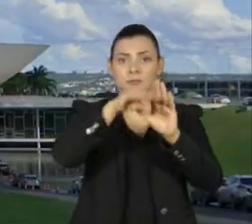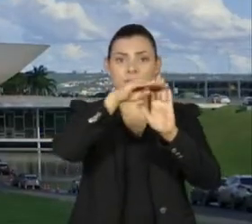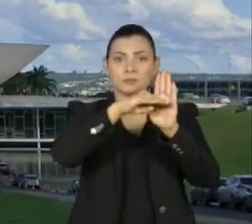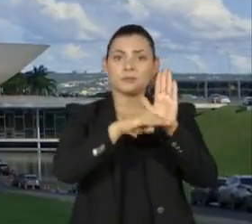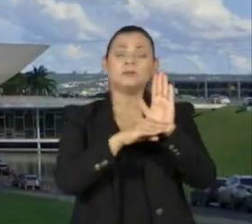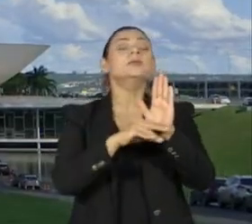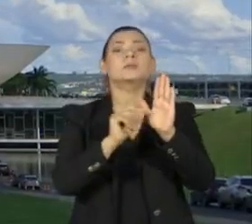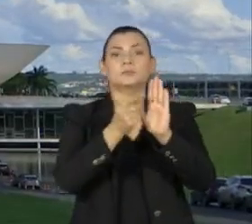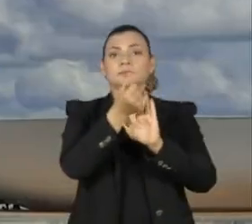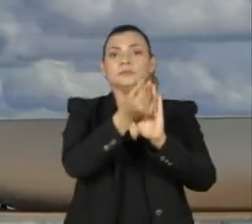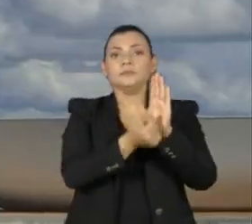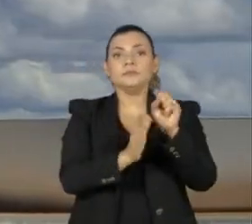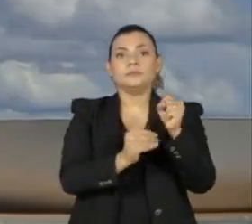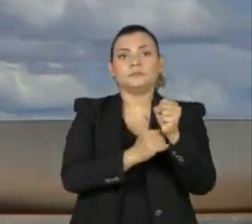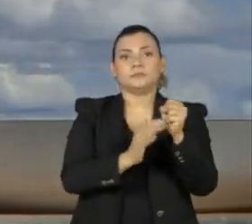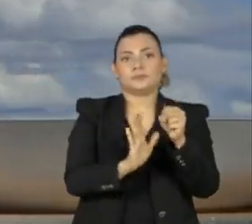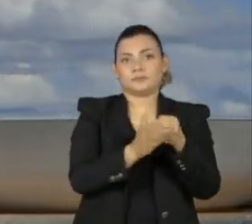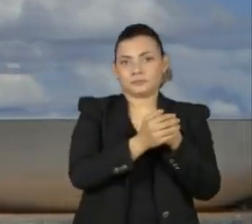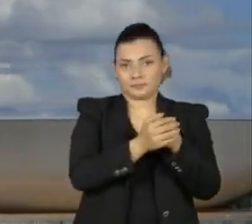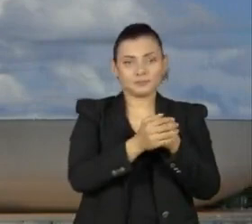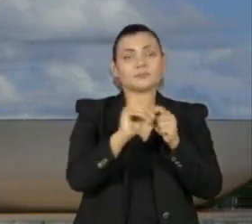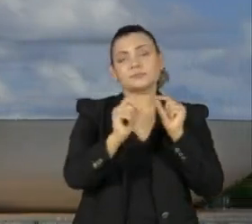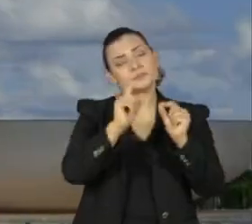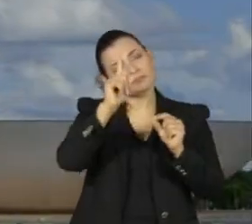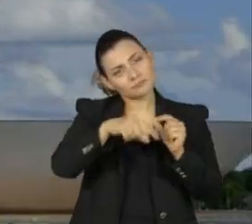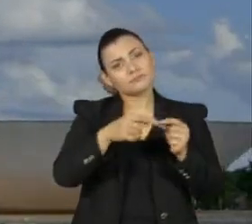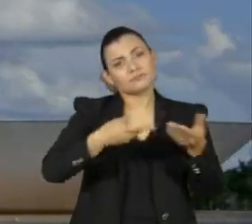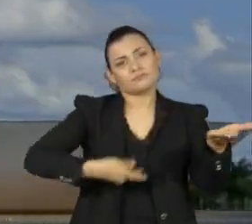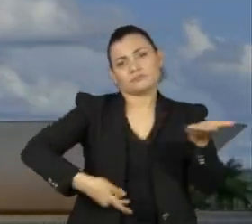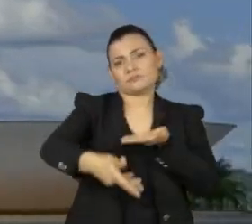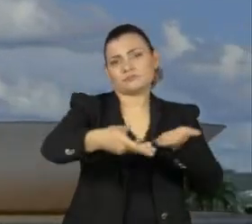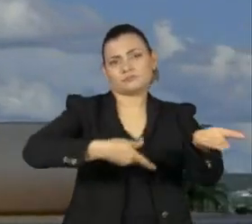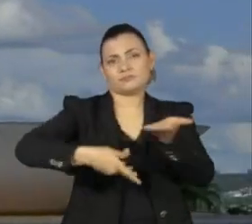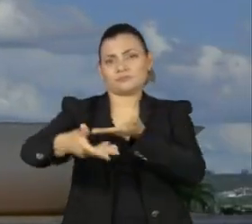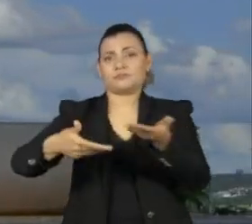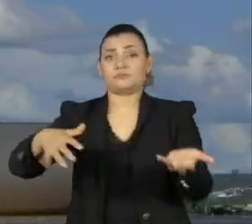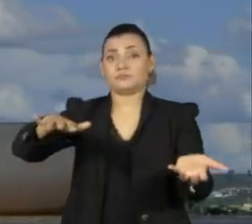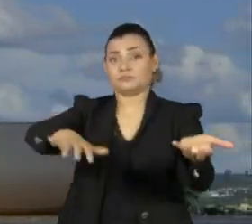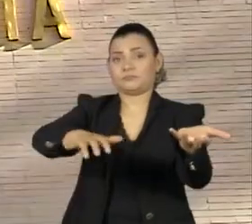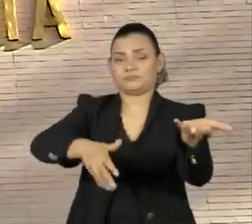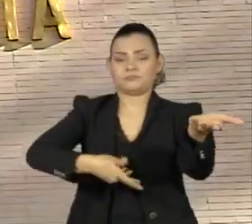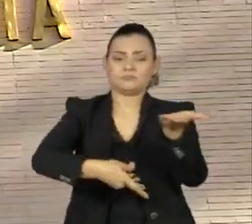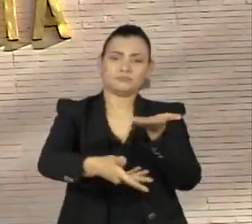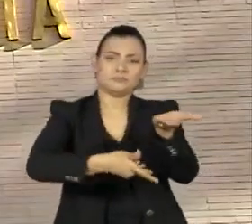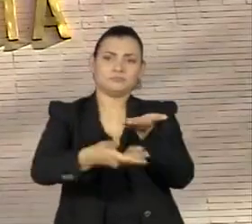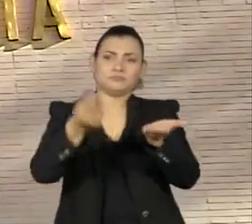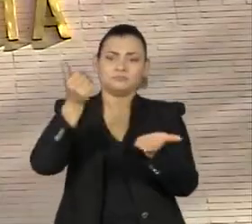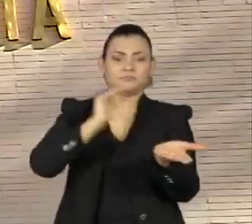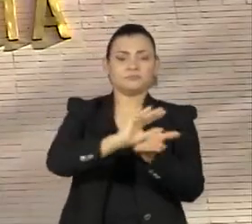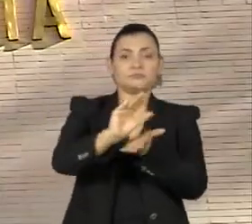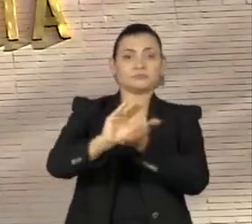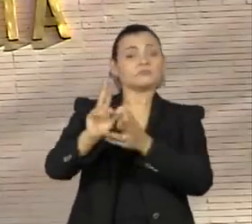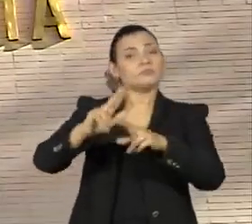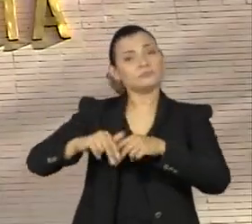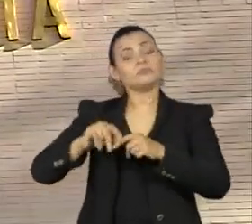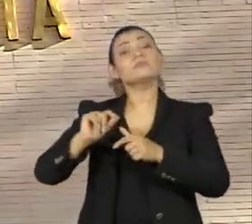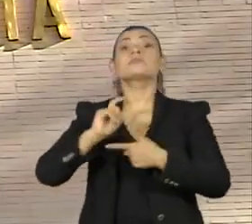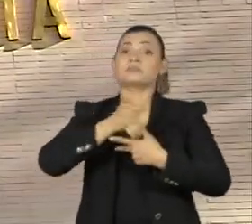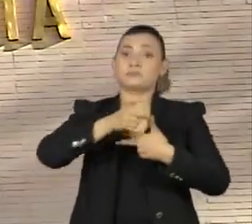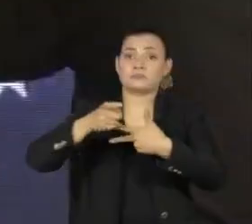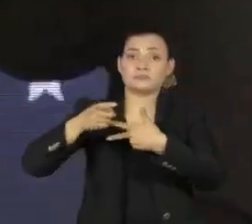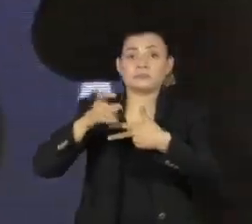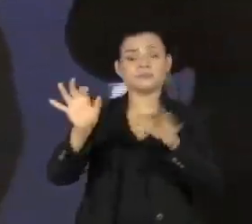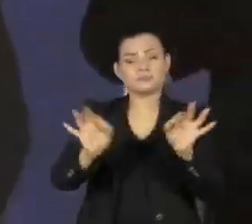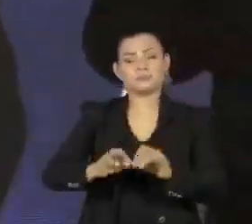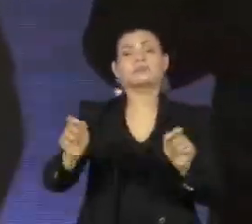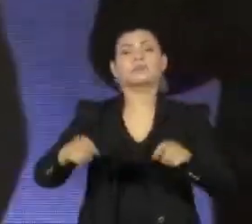o chamado orçamento secreto, usado como moeda de troca com o Congresso. Com isso, o Executivo vai poder remanejar agora